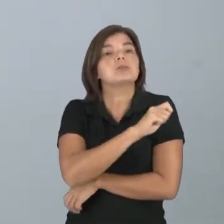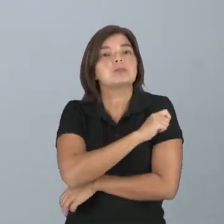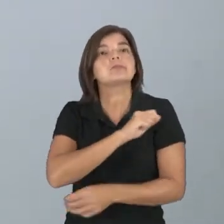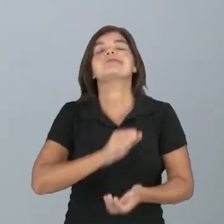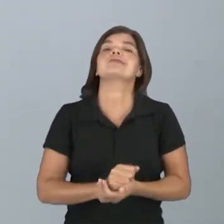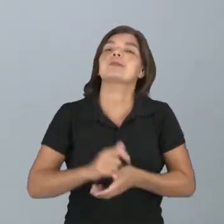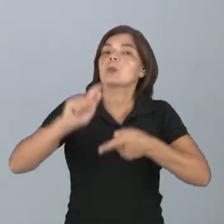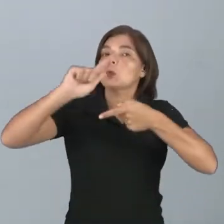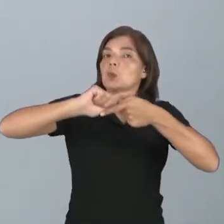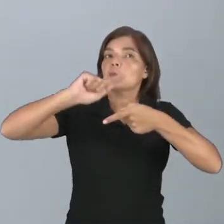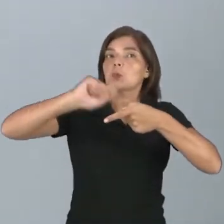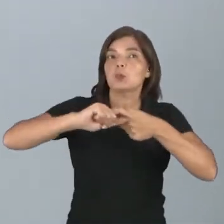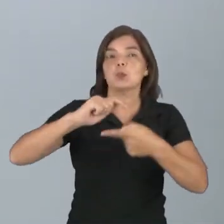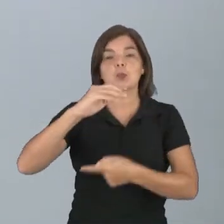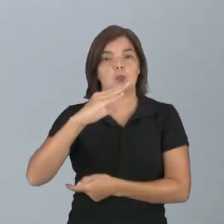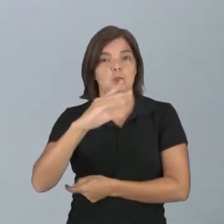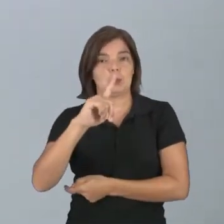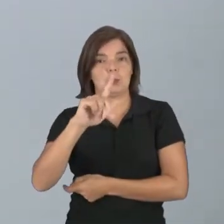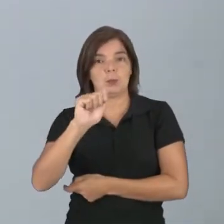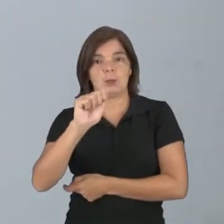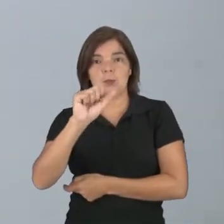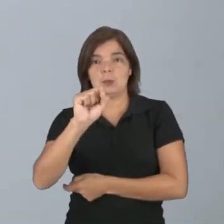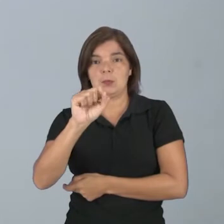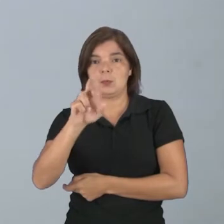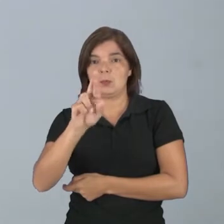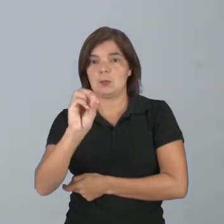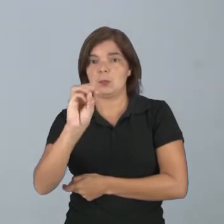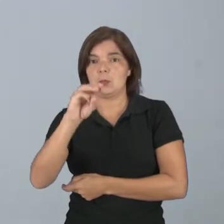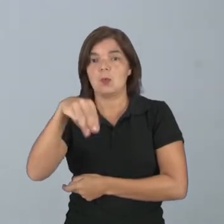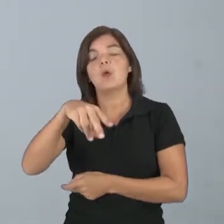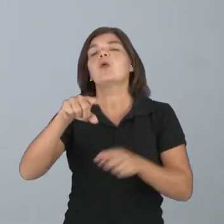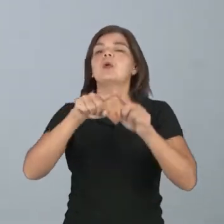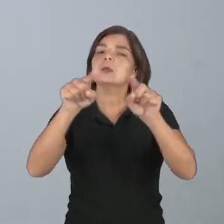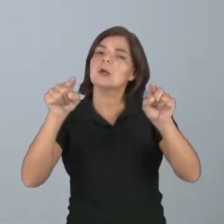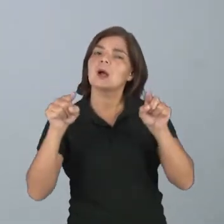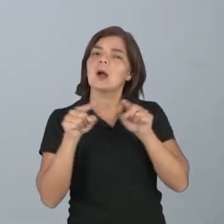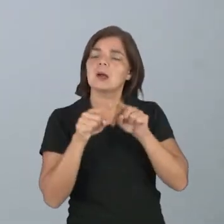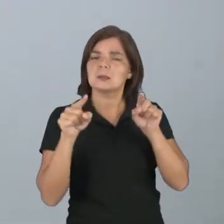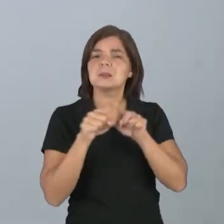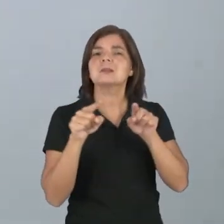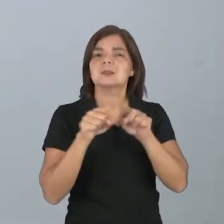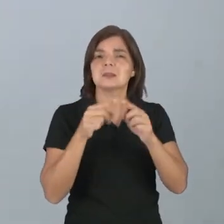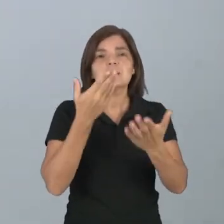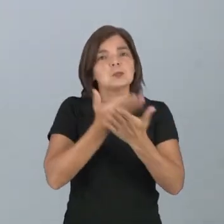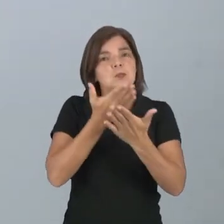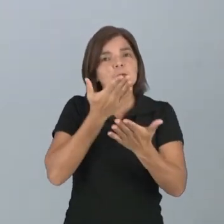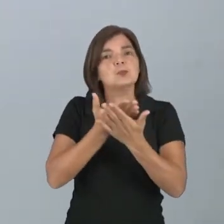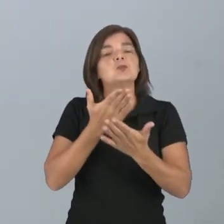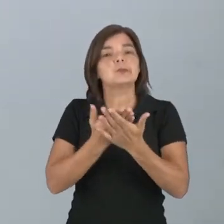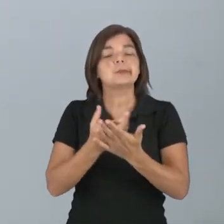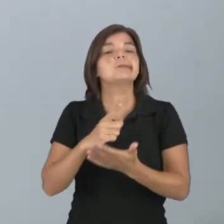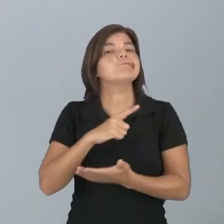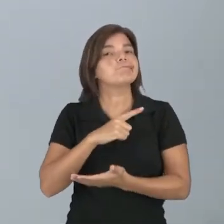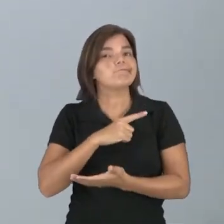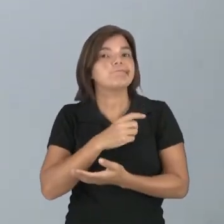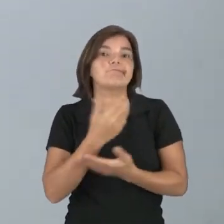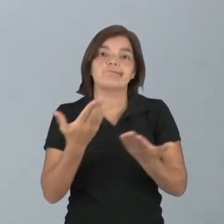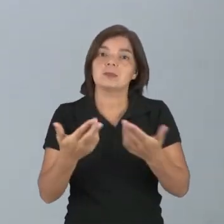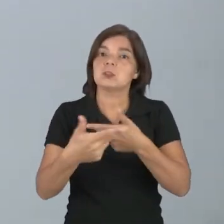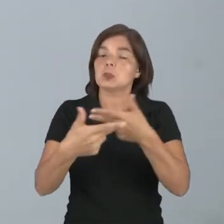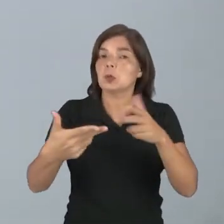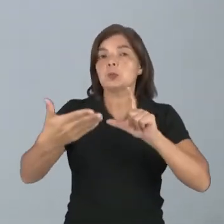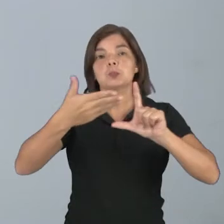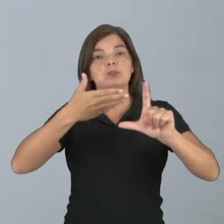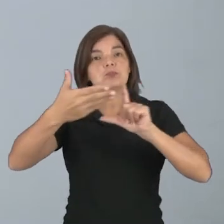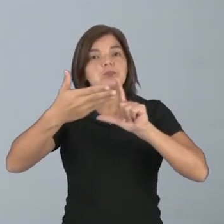e também o próprio Google Classroom, que é a sala de aula virtual, que também tem lá suas vantagens. Então são